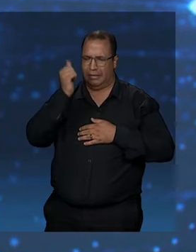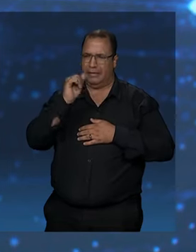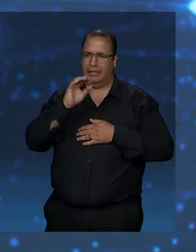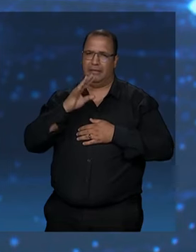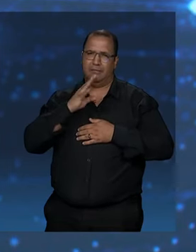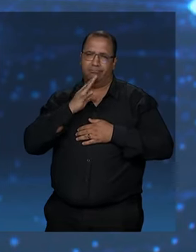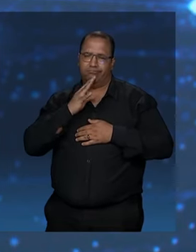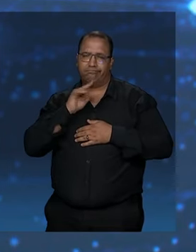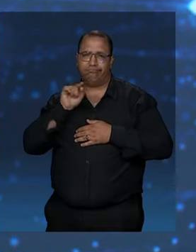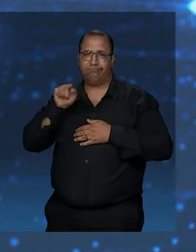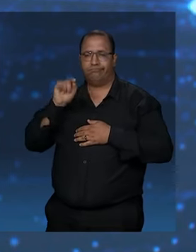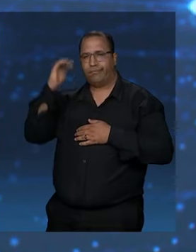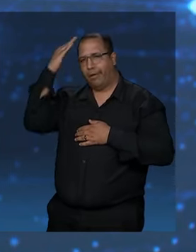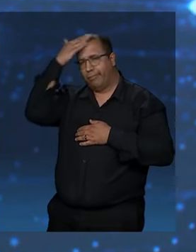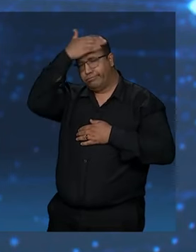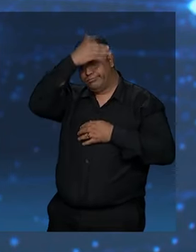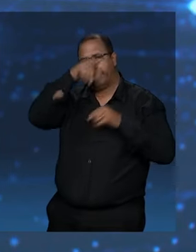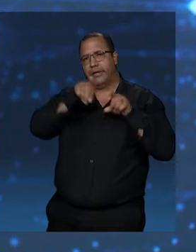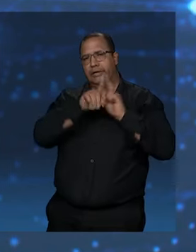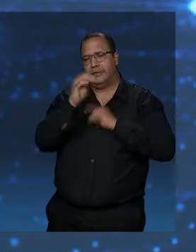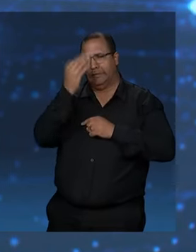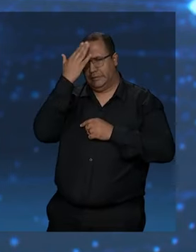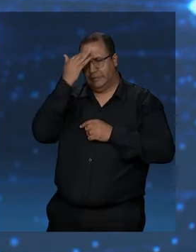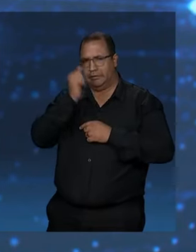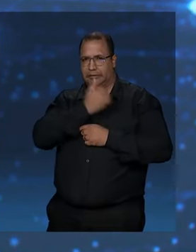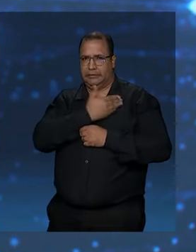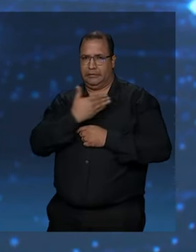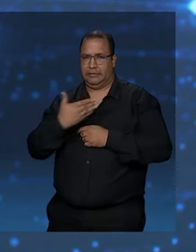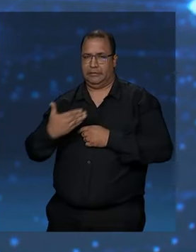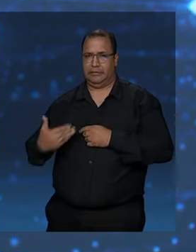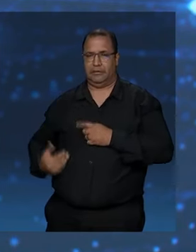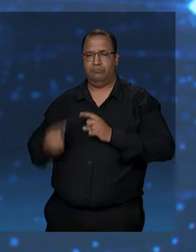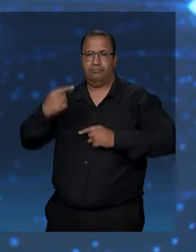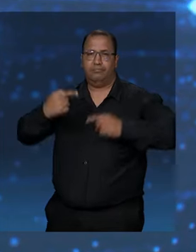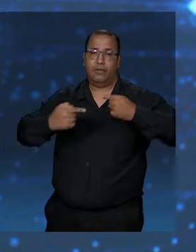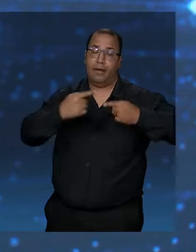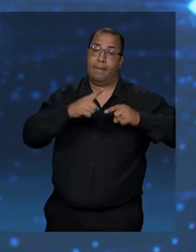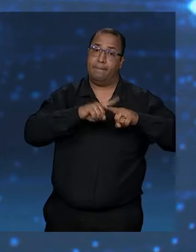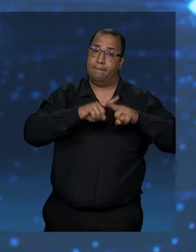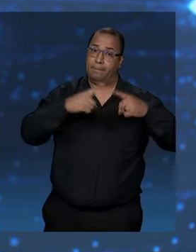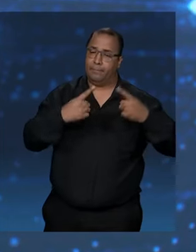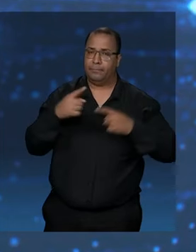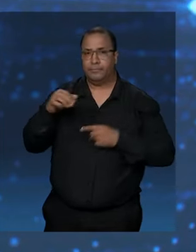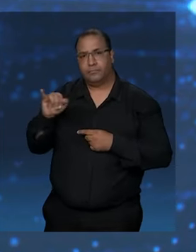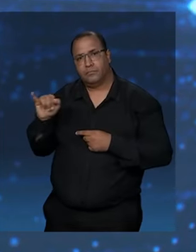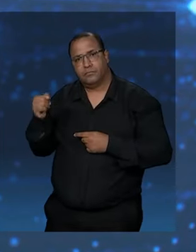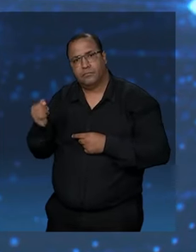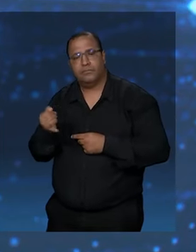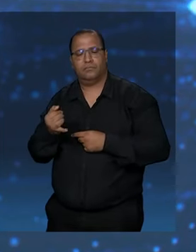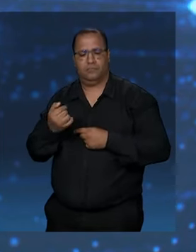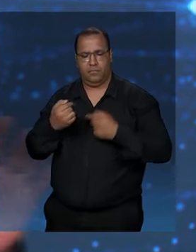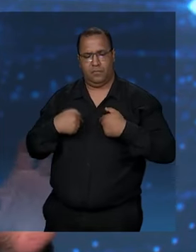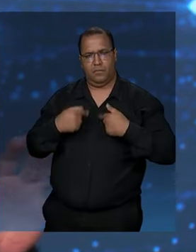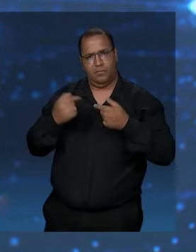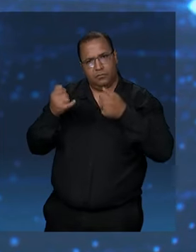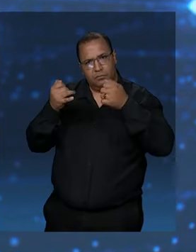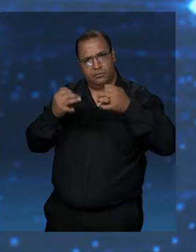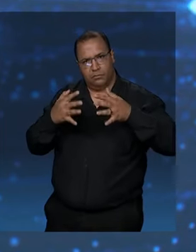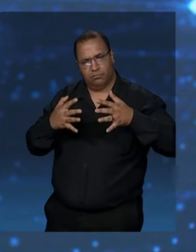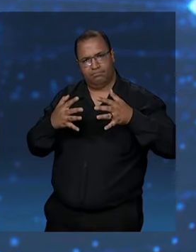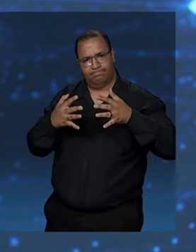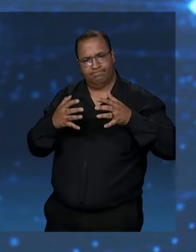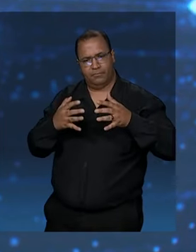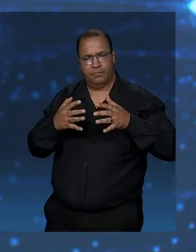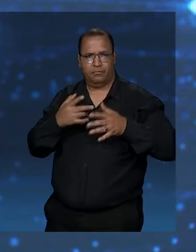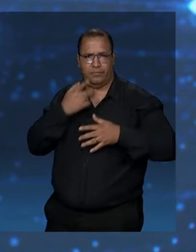a cidade, conhecesse as políticas públicas. Tem sido uma decepção aqui. Mas eu queria aproveitar aqui essa oportunidade para poder falar da